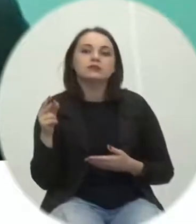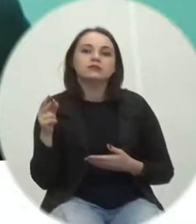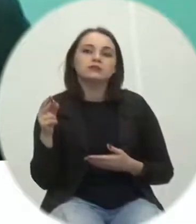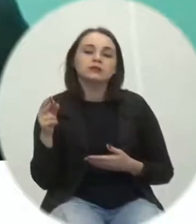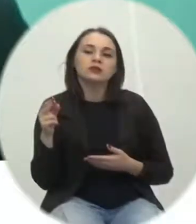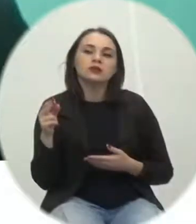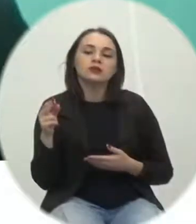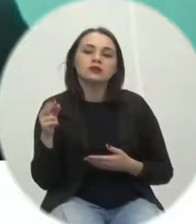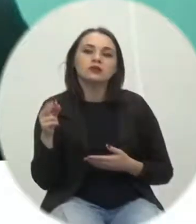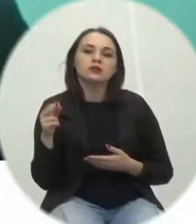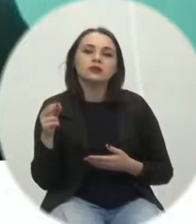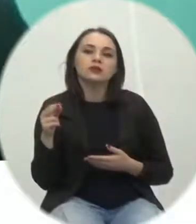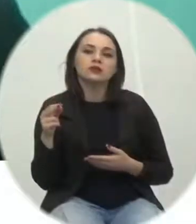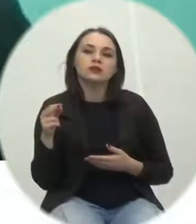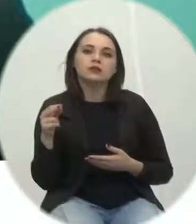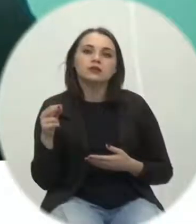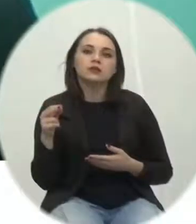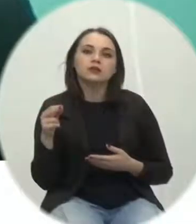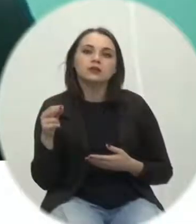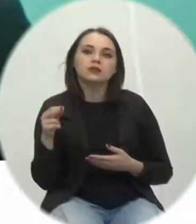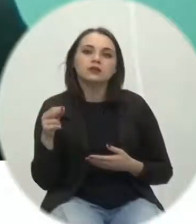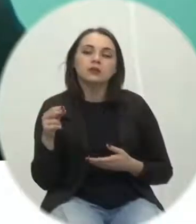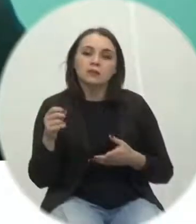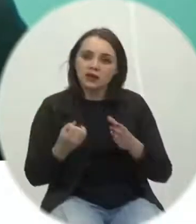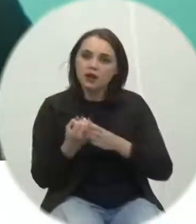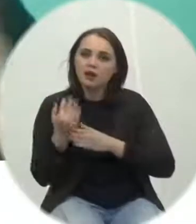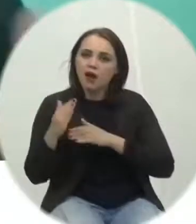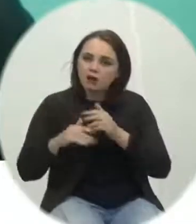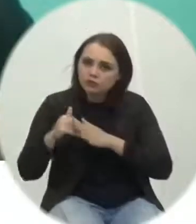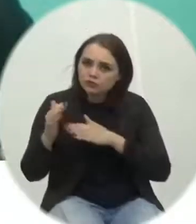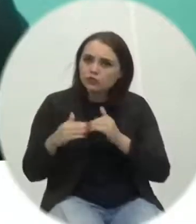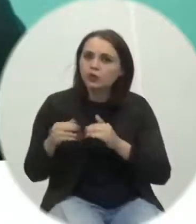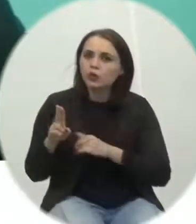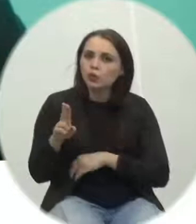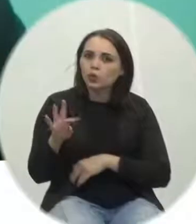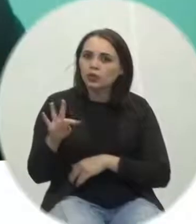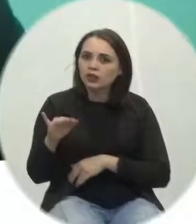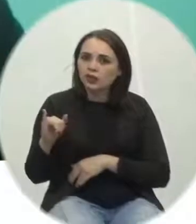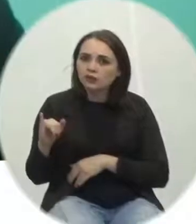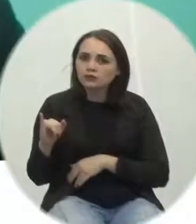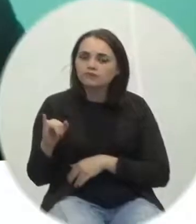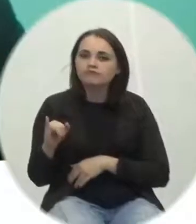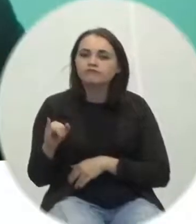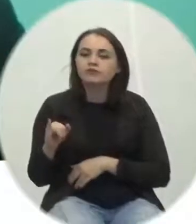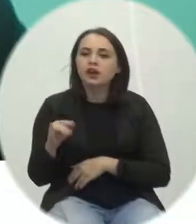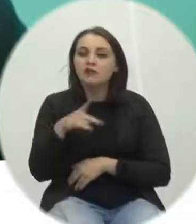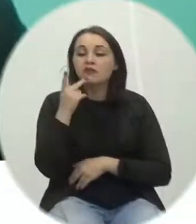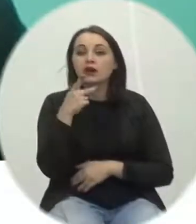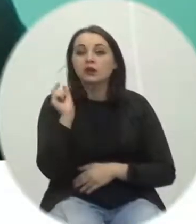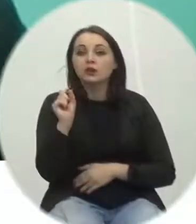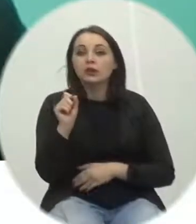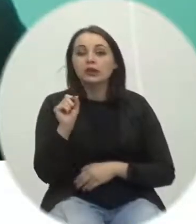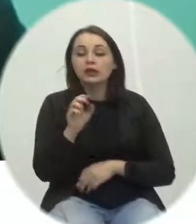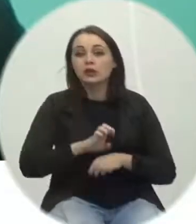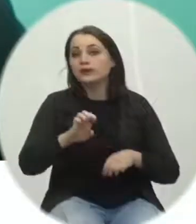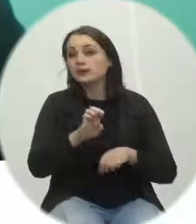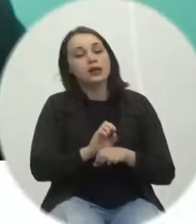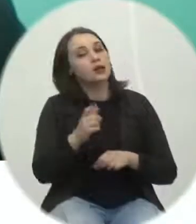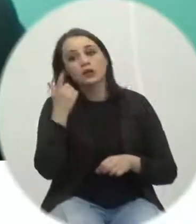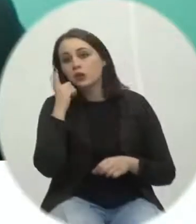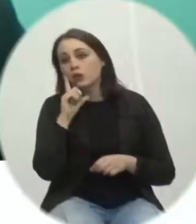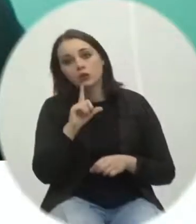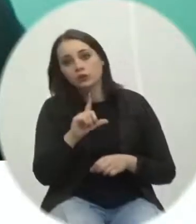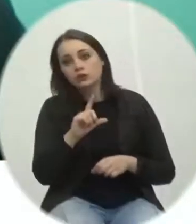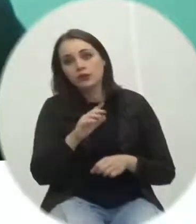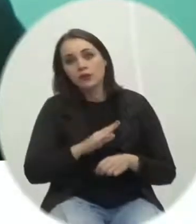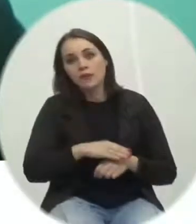na alocação de UTI em montagens de UTI dizendo que o estado não conseguiria passar mais